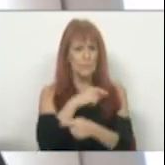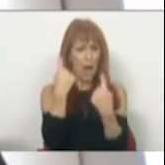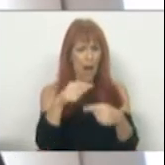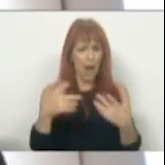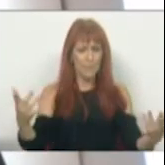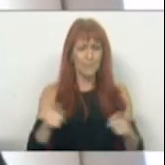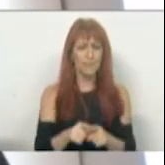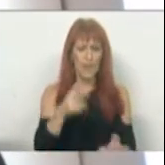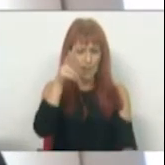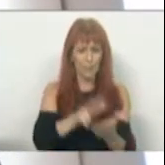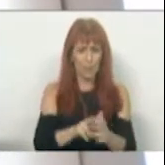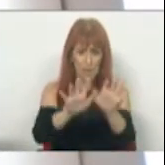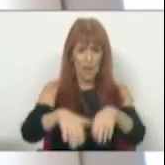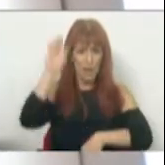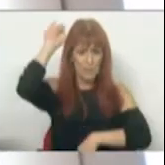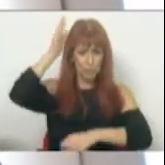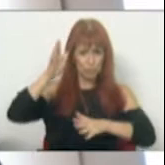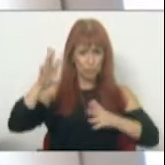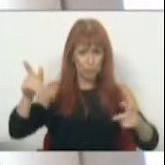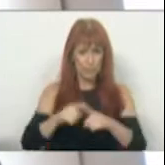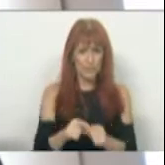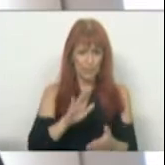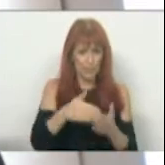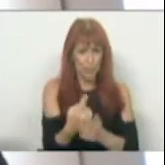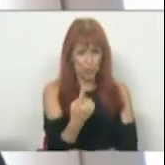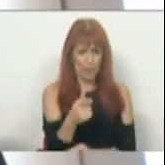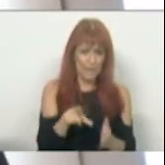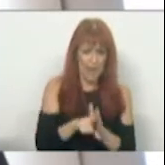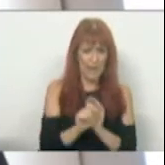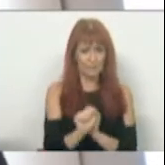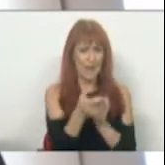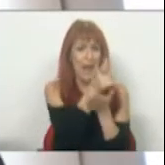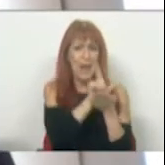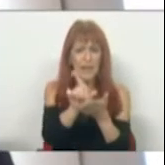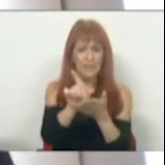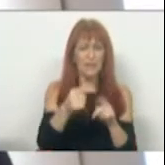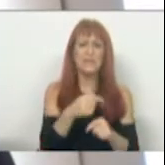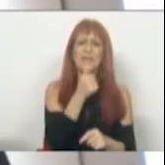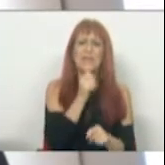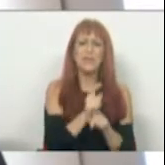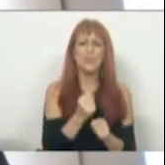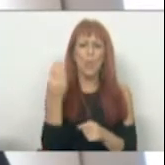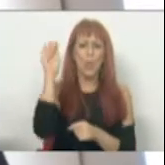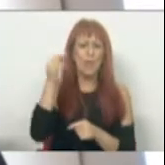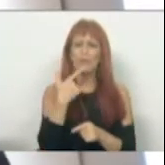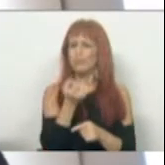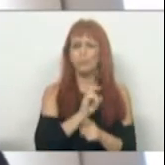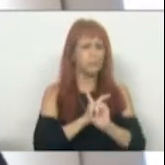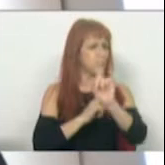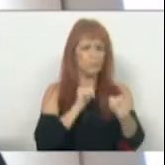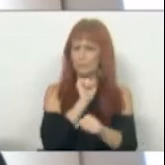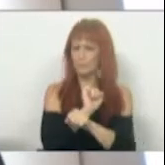foi aprovada na Assembleia da República uma proposta de lei do LIVRE que determina que os bancos não possam